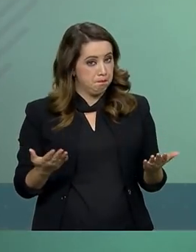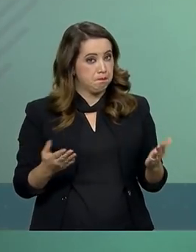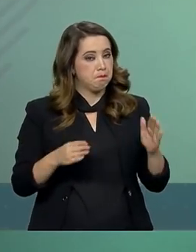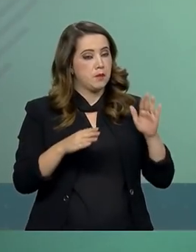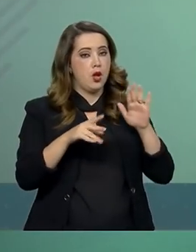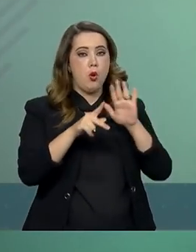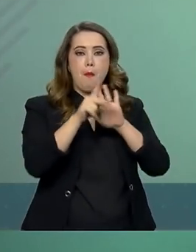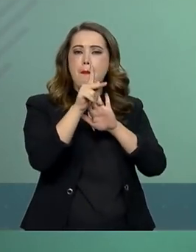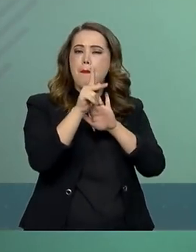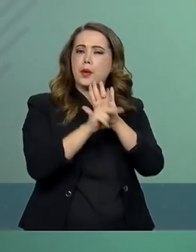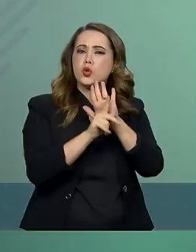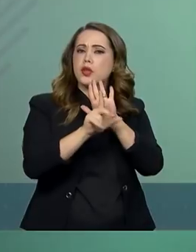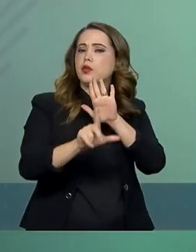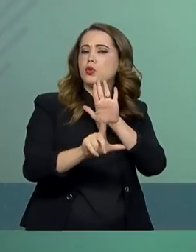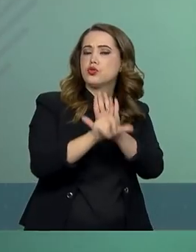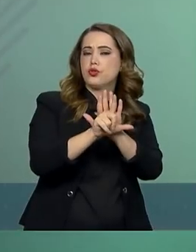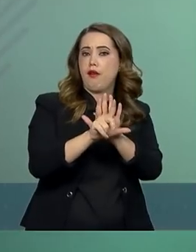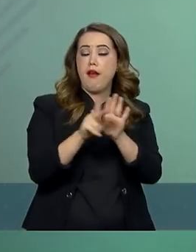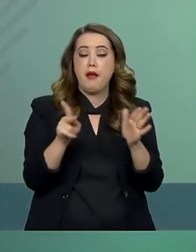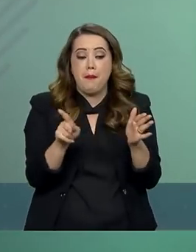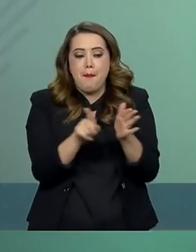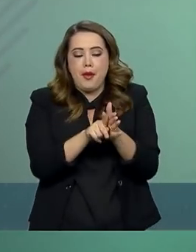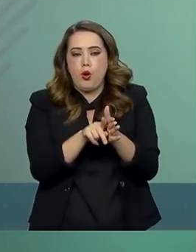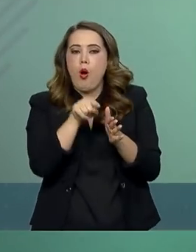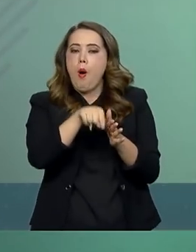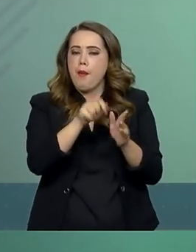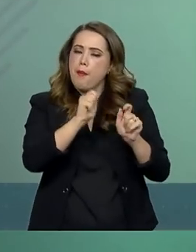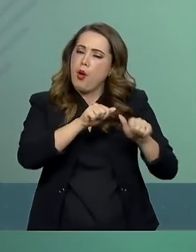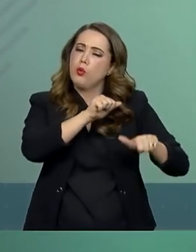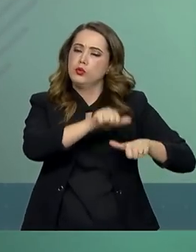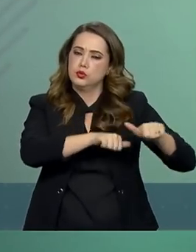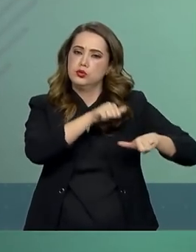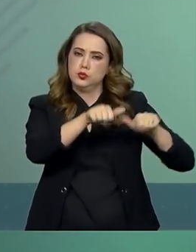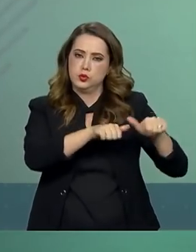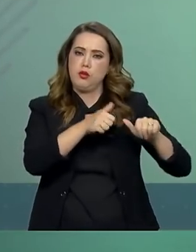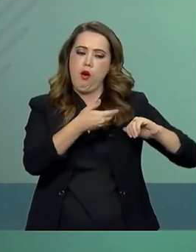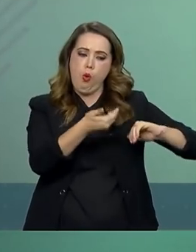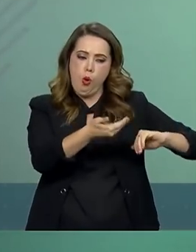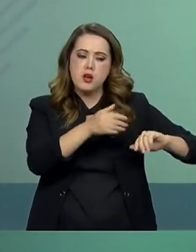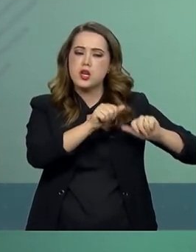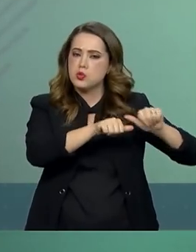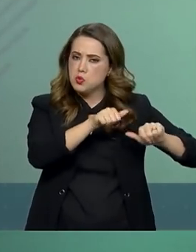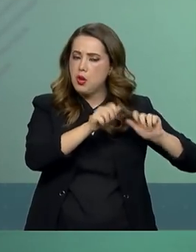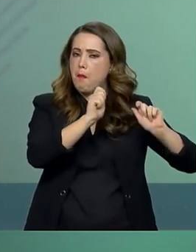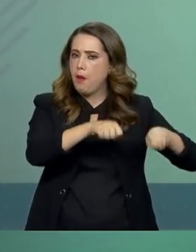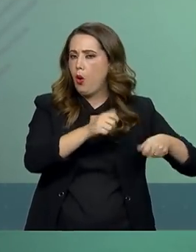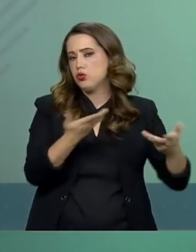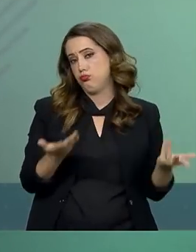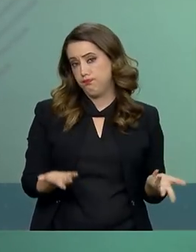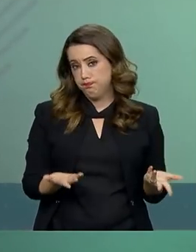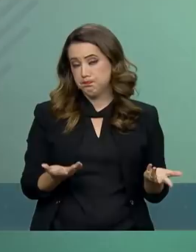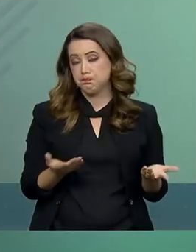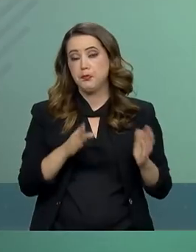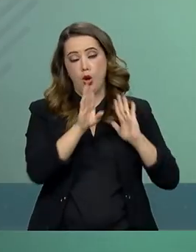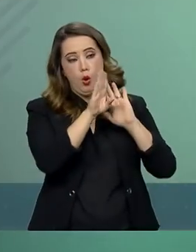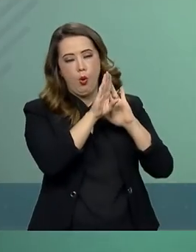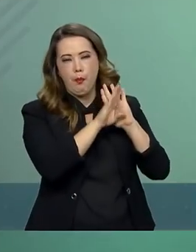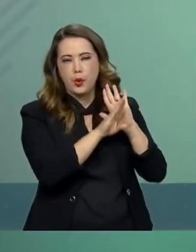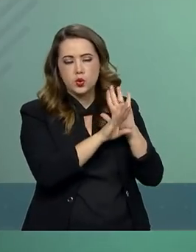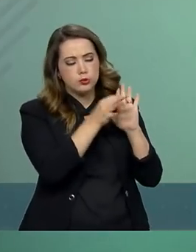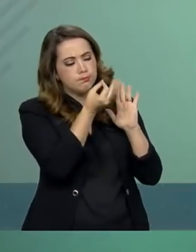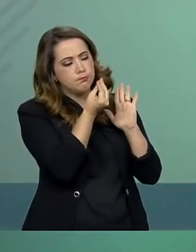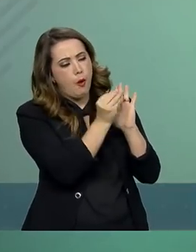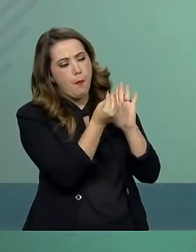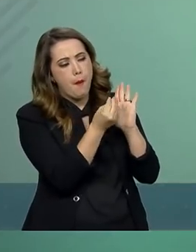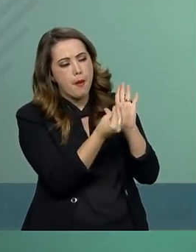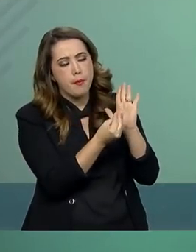naturalmente estará sob o escrutínio e eventuais mudanças pelo Congresso. O projeto encaminhado